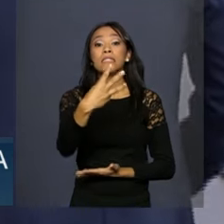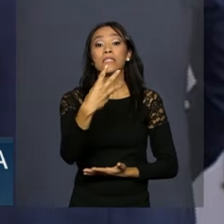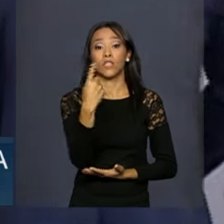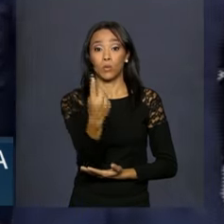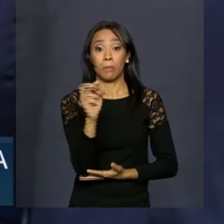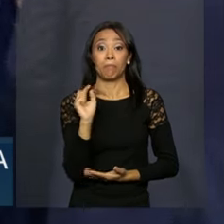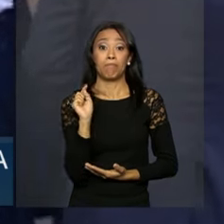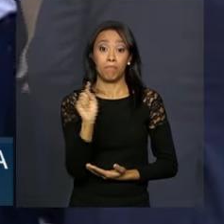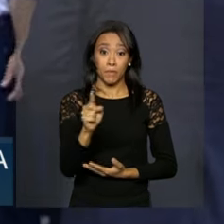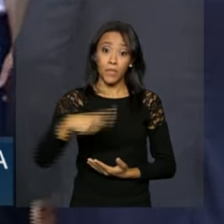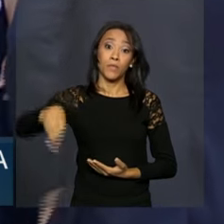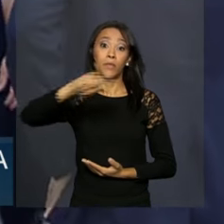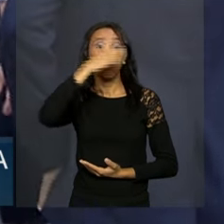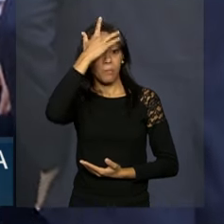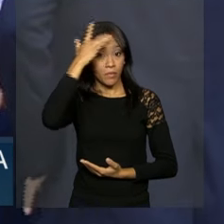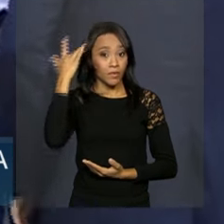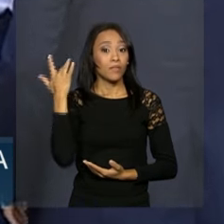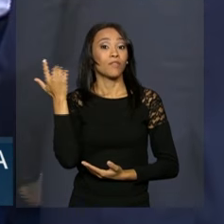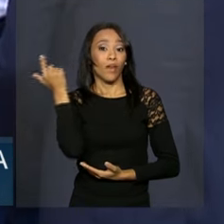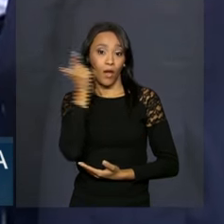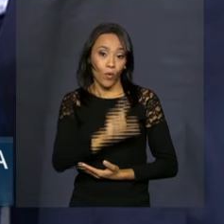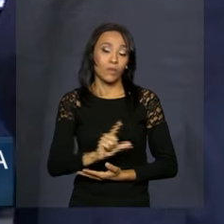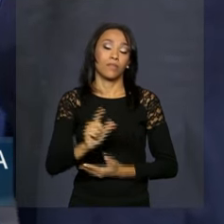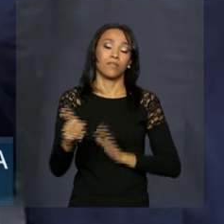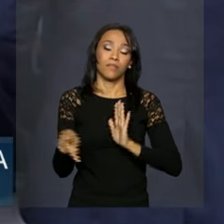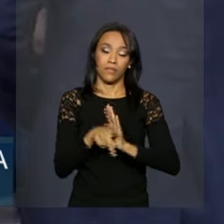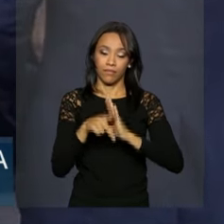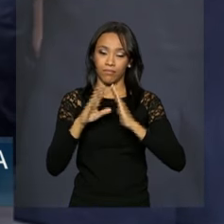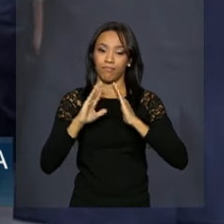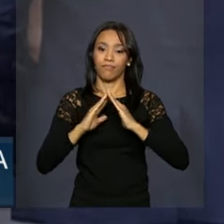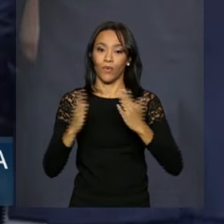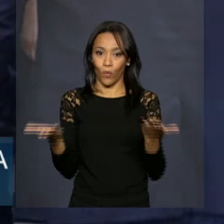devem ser beneficiadas com a entrega de hoje.